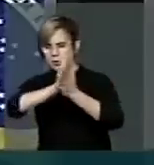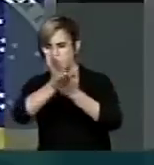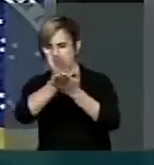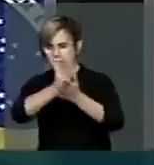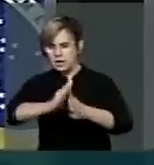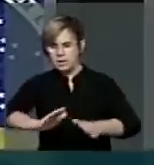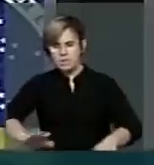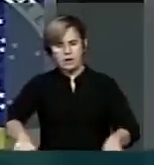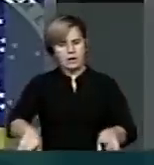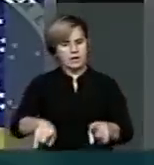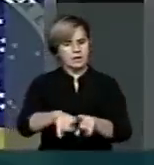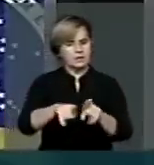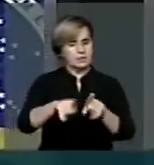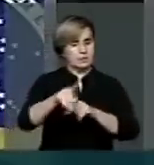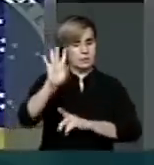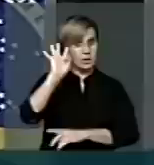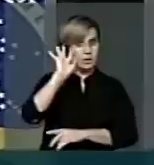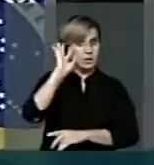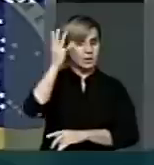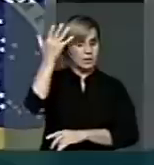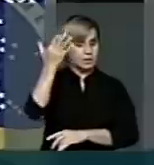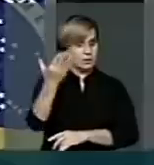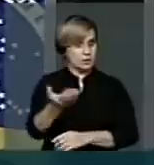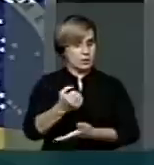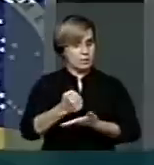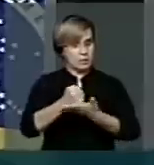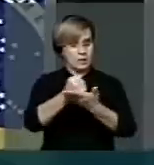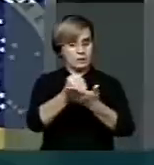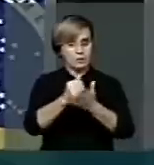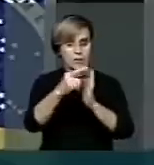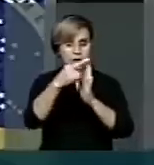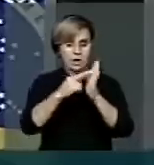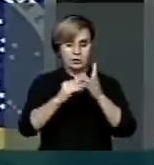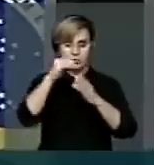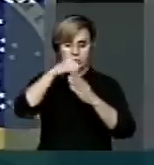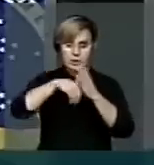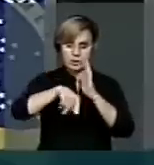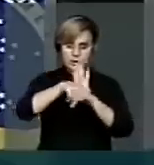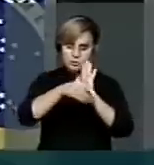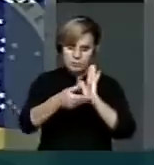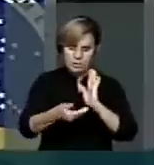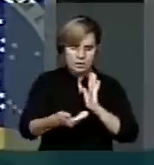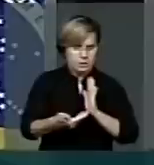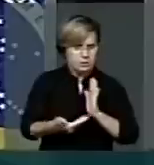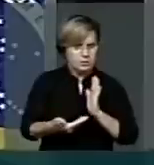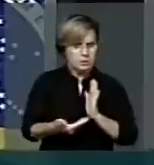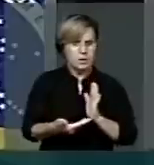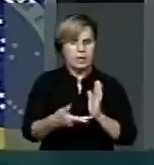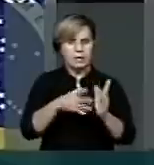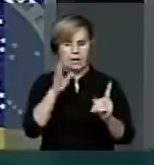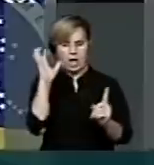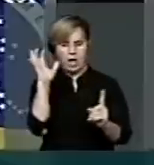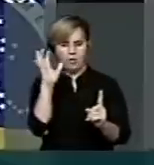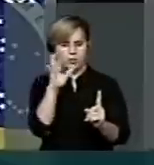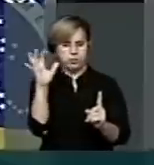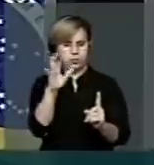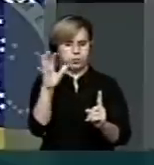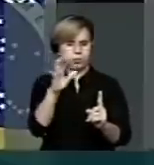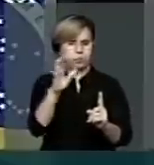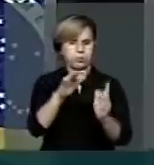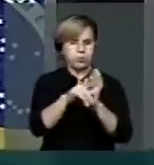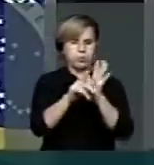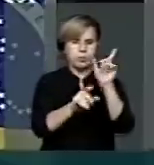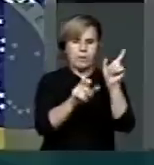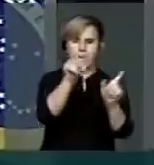conforme os preceitos do regimento interno da Casa, sob pressão de A ou B,